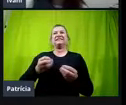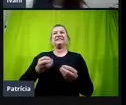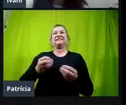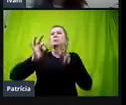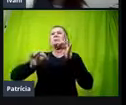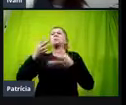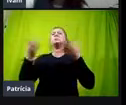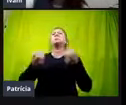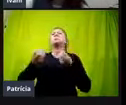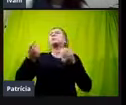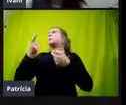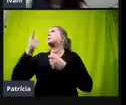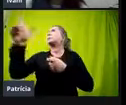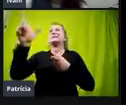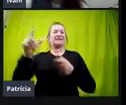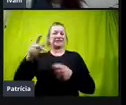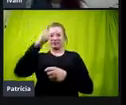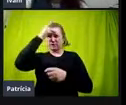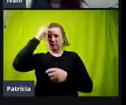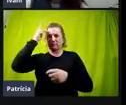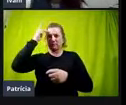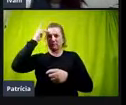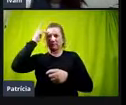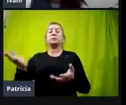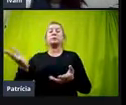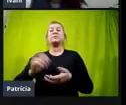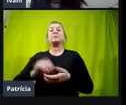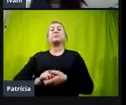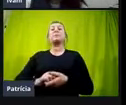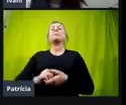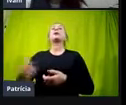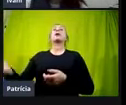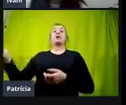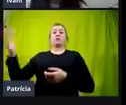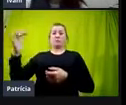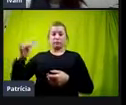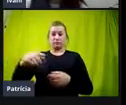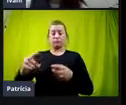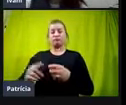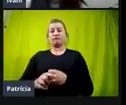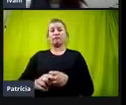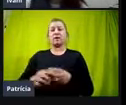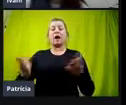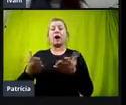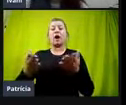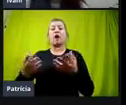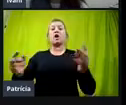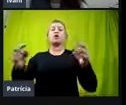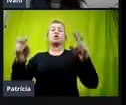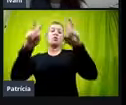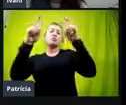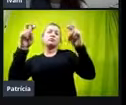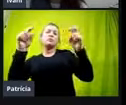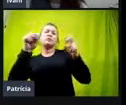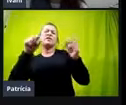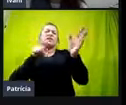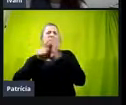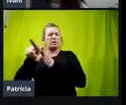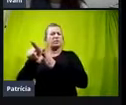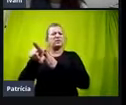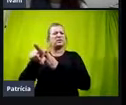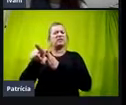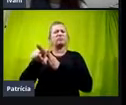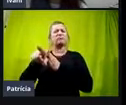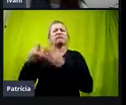porque chegou uma pessoa com tal diagnóstico. E aí vem muito ao encontro do que você estava perguntando, dessa questão,